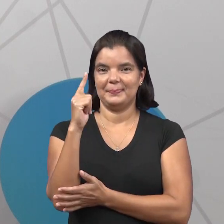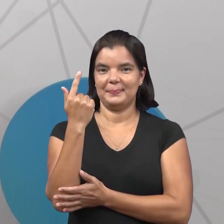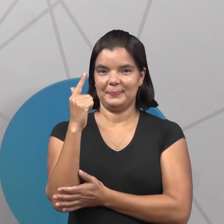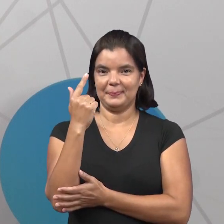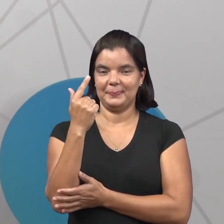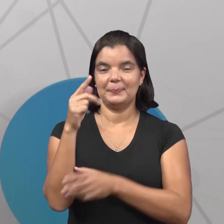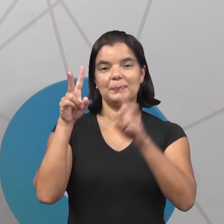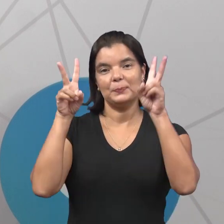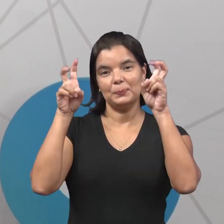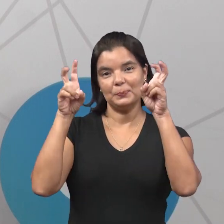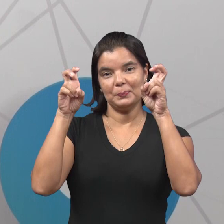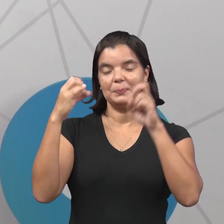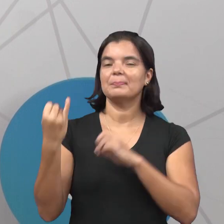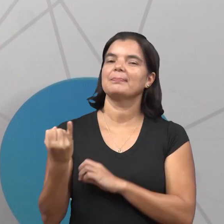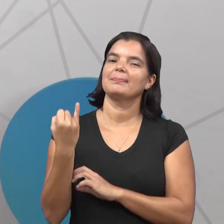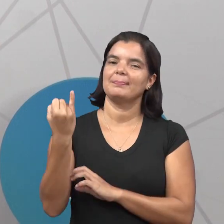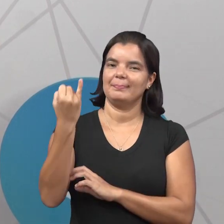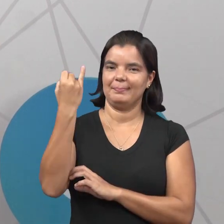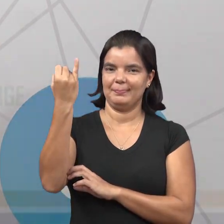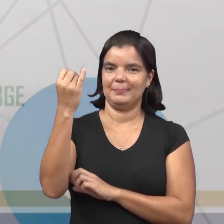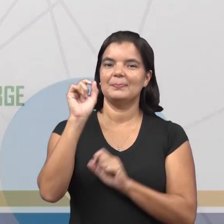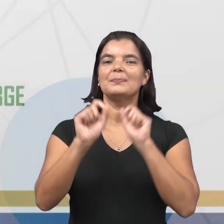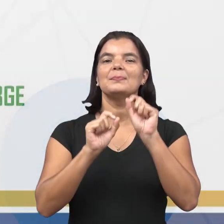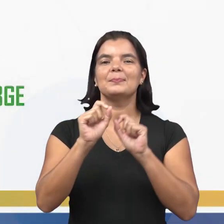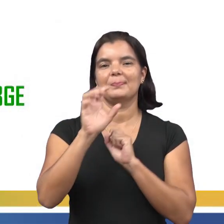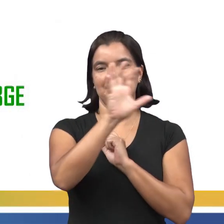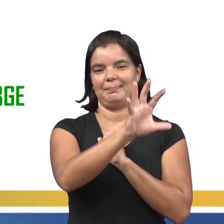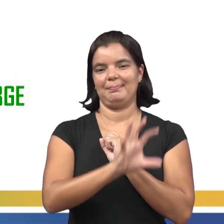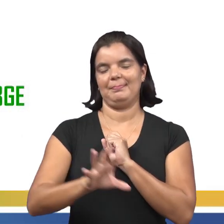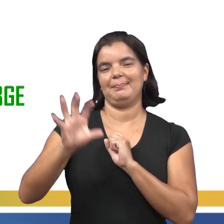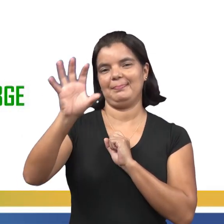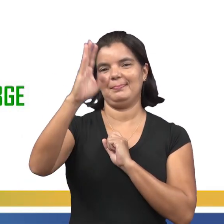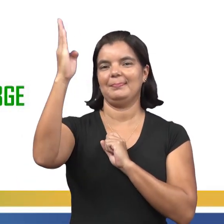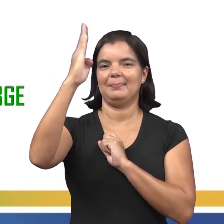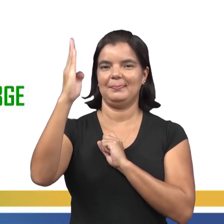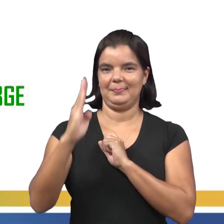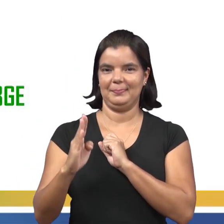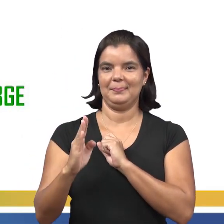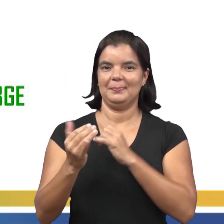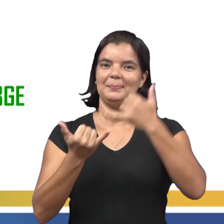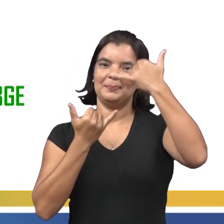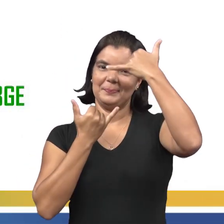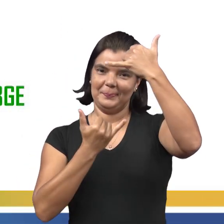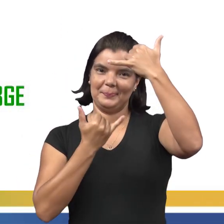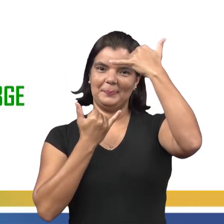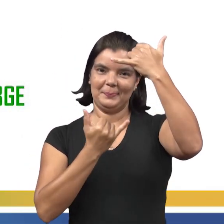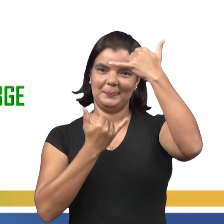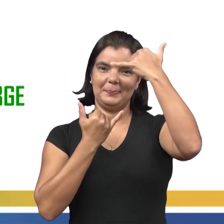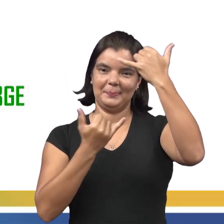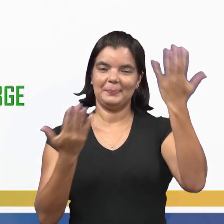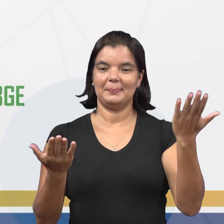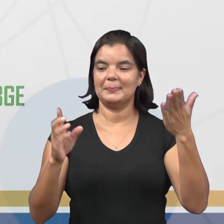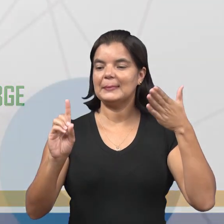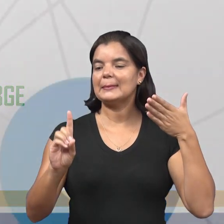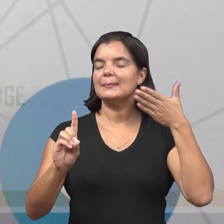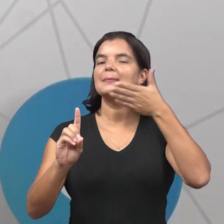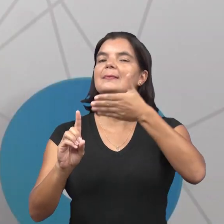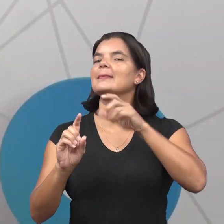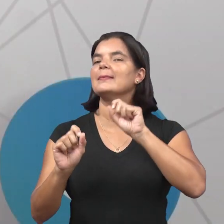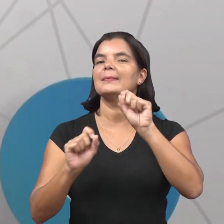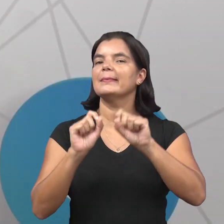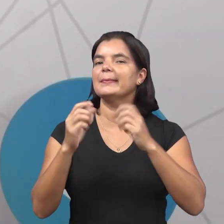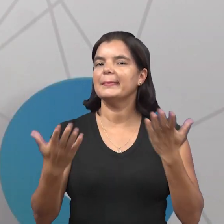um tema específico a respeito das regiões do Brasil segundo o IBGE. Então o nosso foco aqui